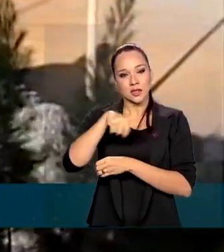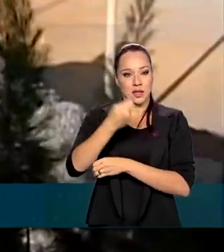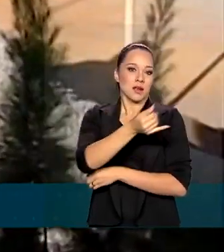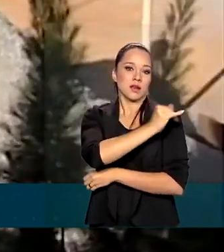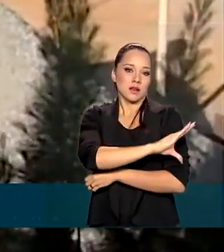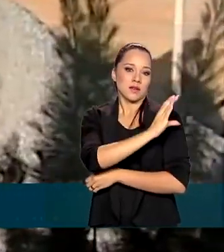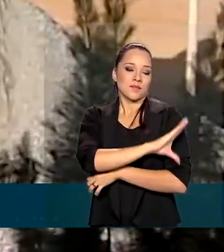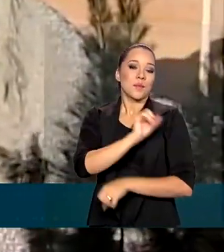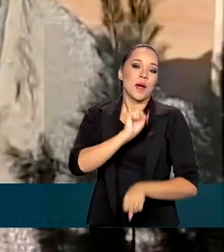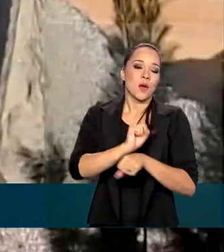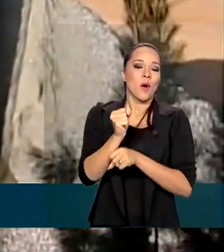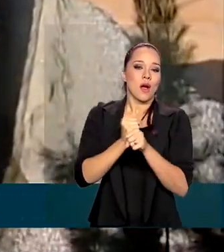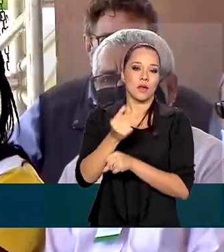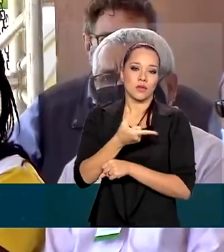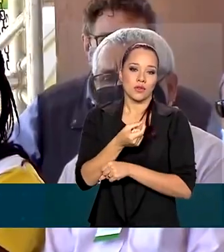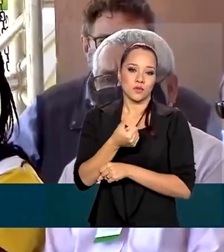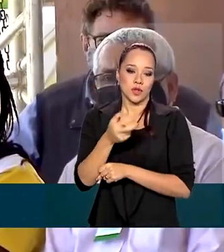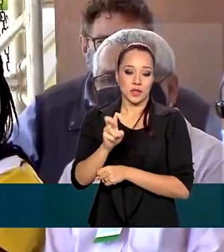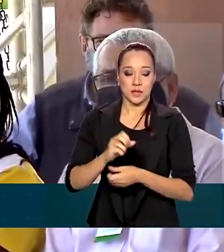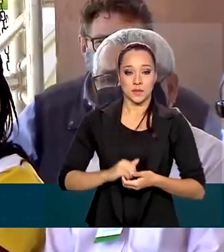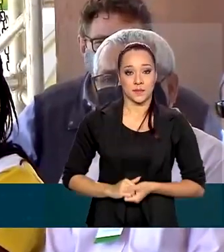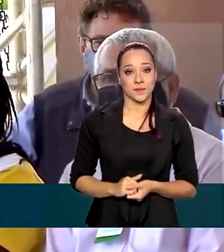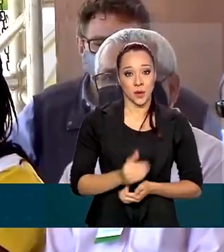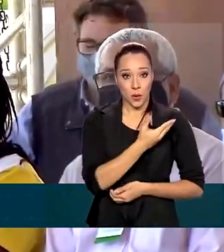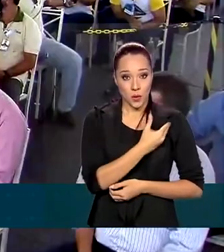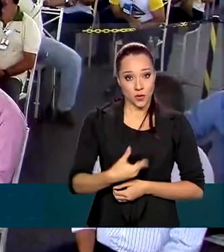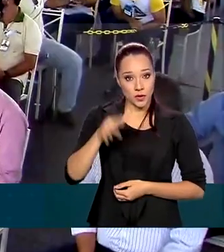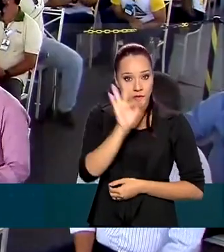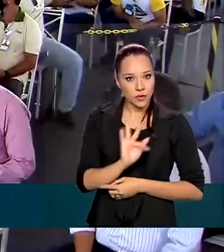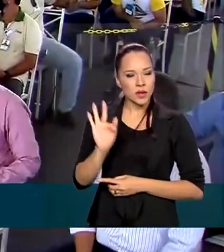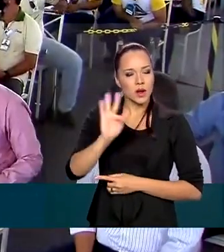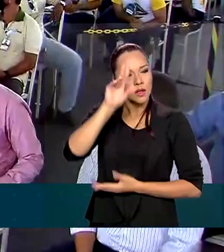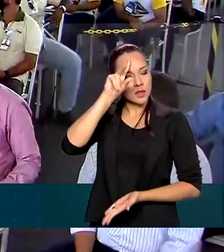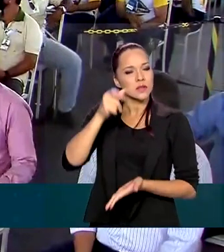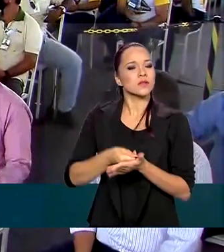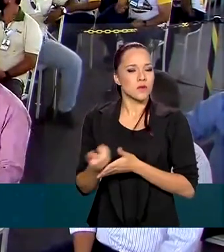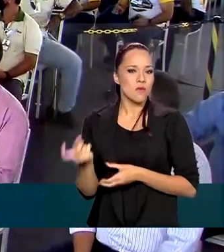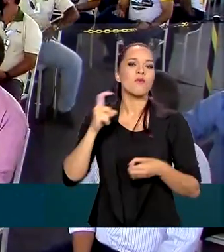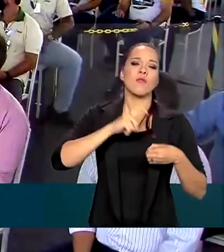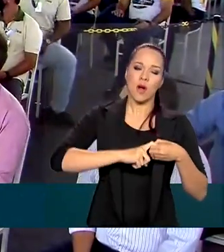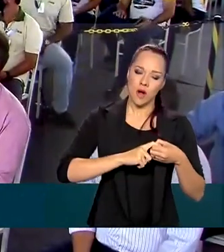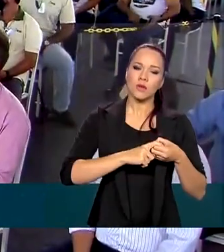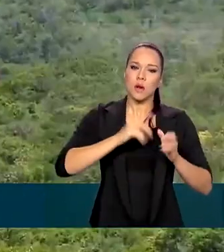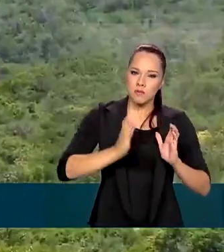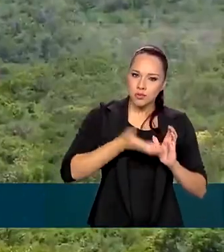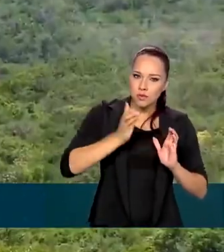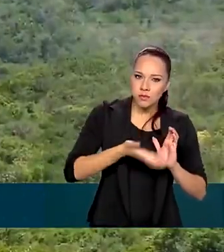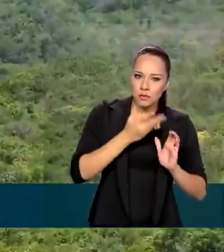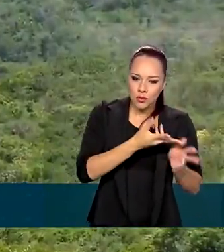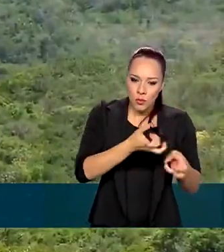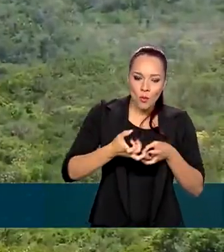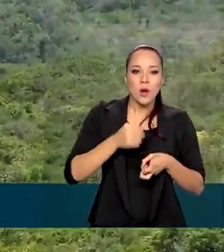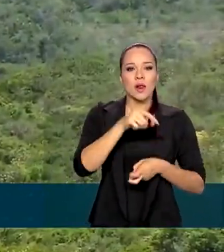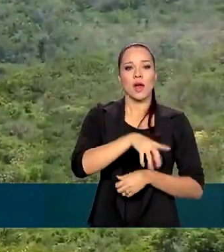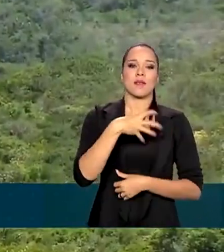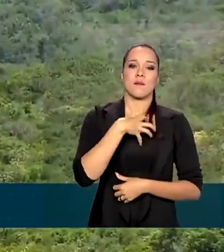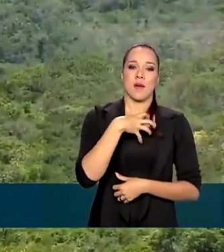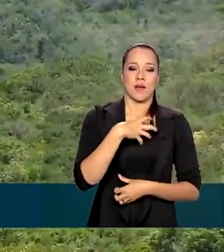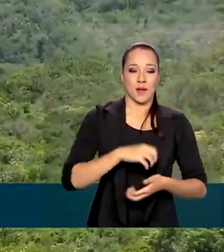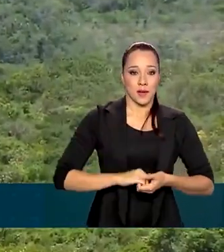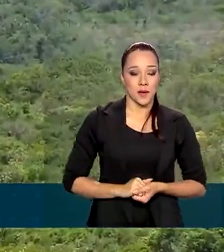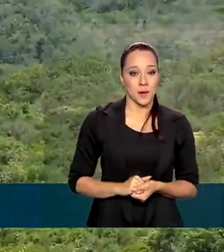paralisada em 2015. O governo federal decidiu retomar essa produção no semiárido baiano.